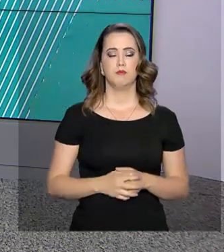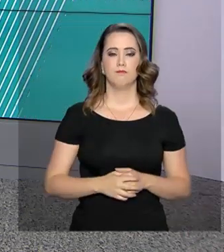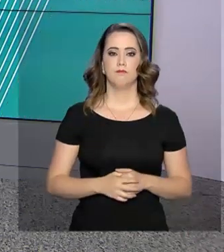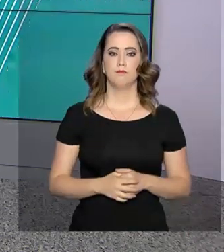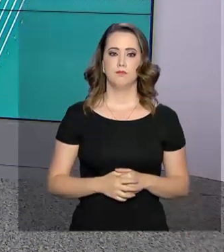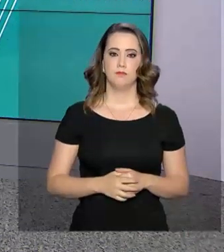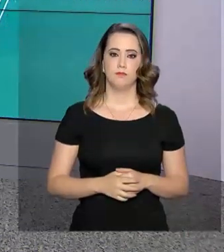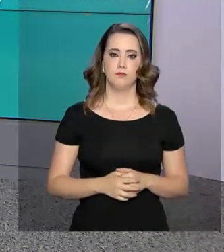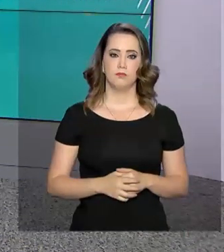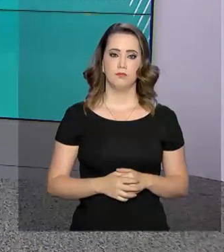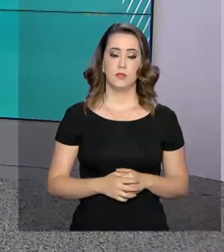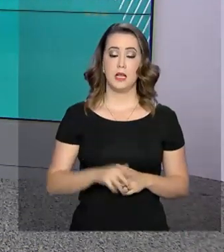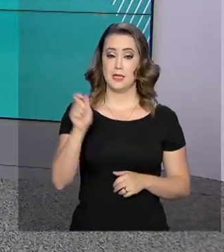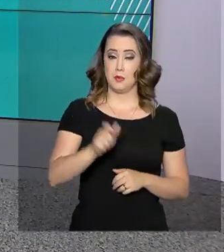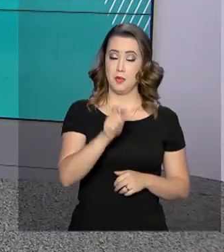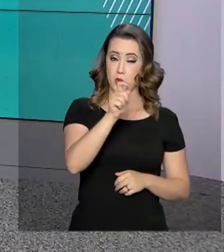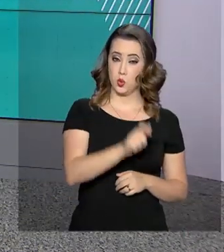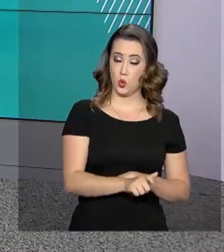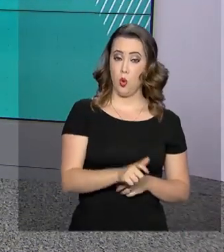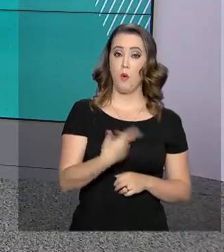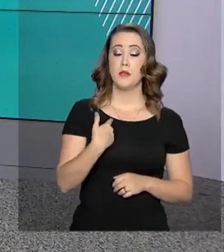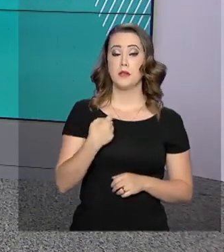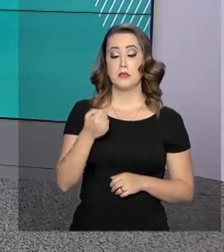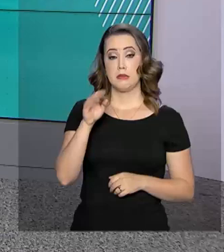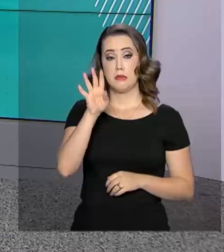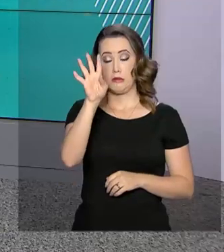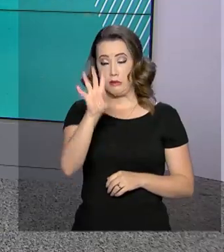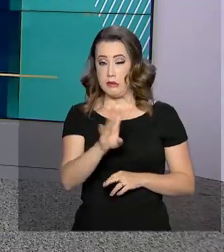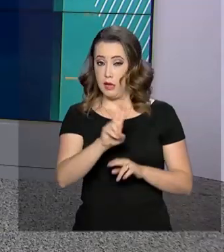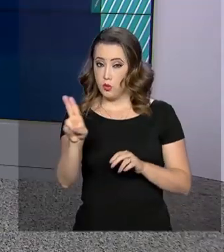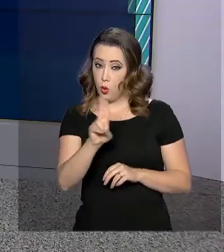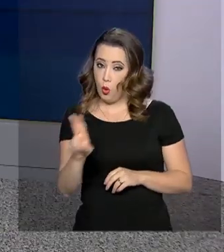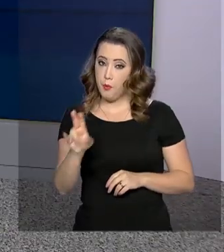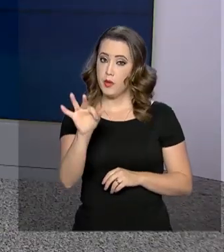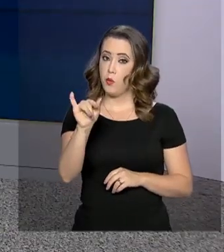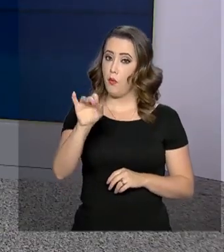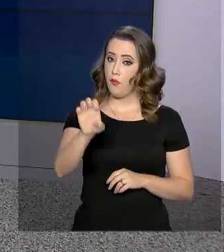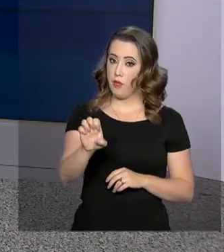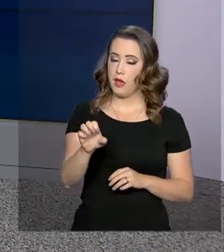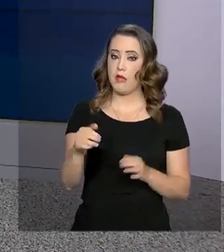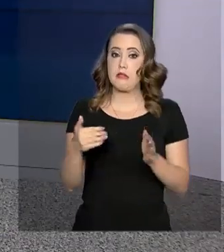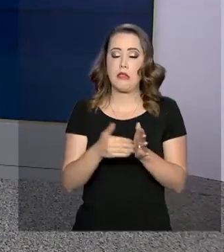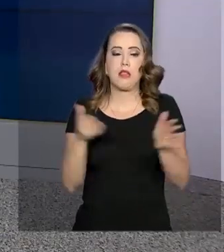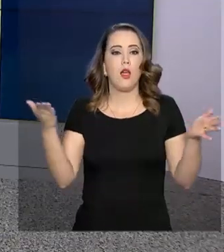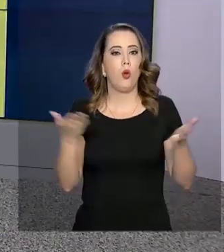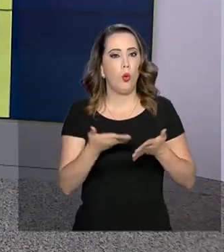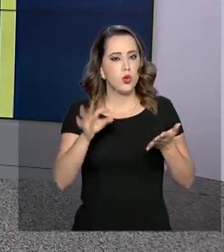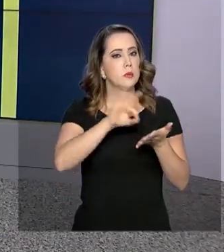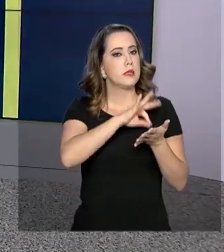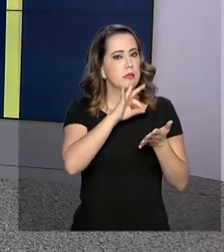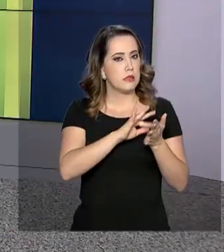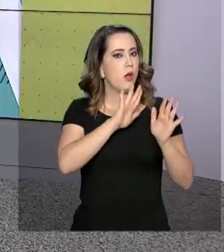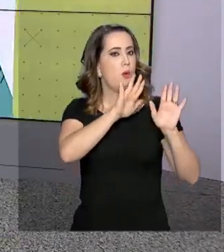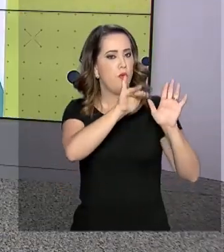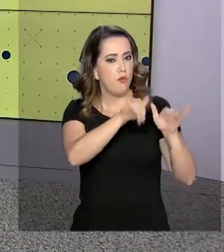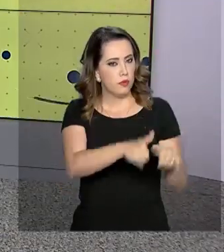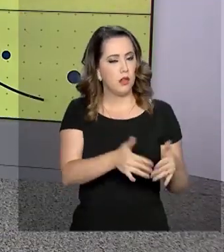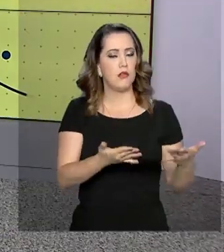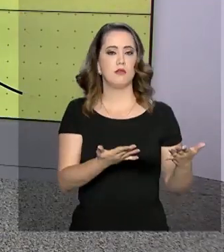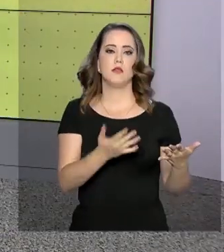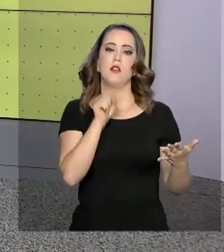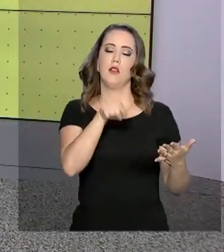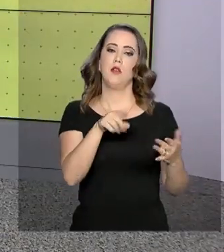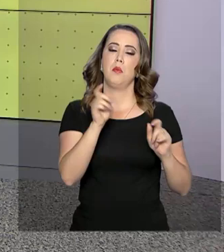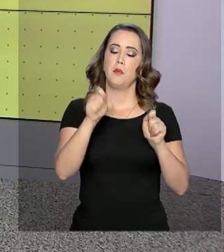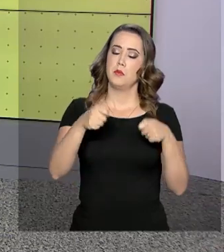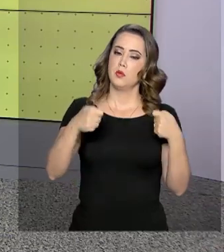Os pré-selecionados no FIES tem até hoje para complementar a inscrição. Para concorrer ao financiamento, o candidato